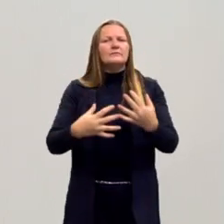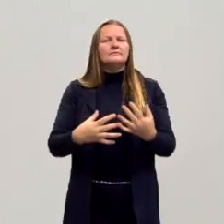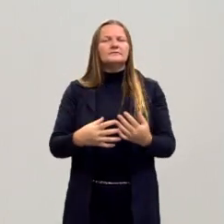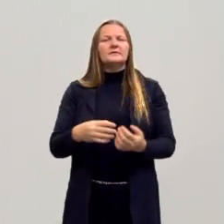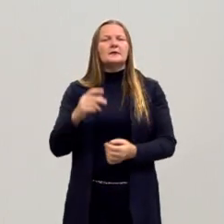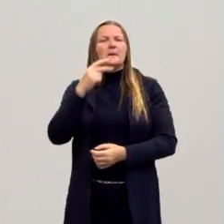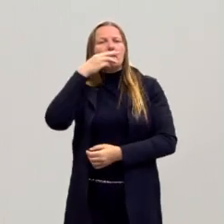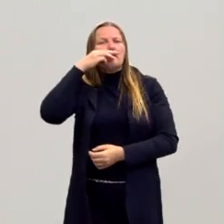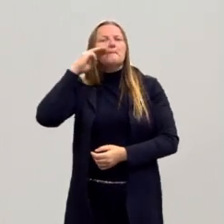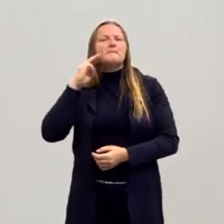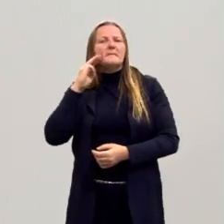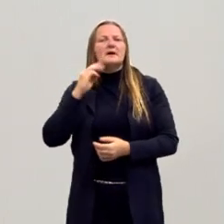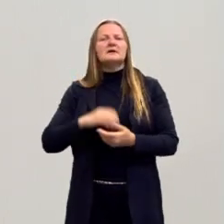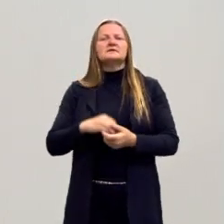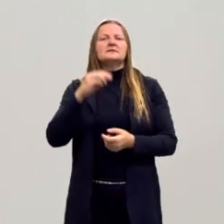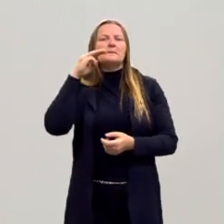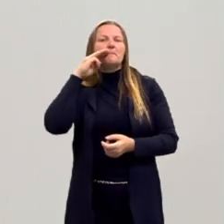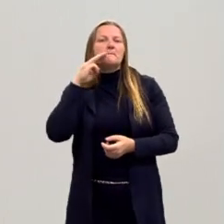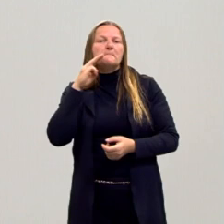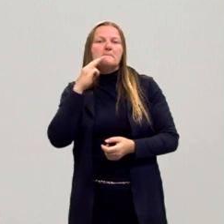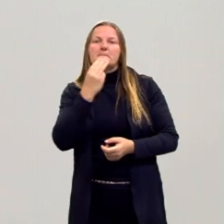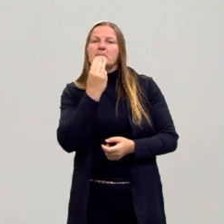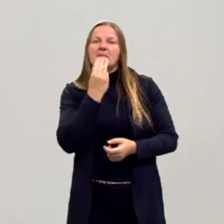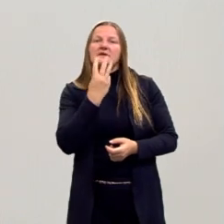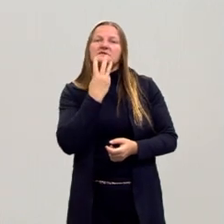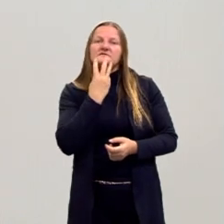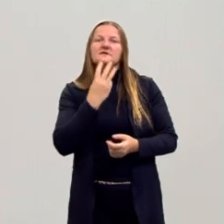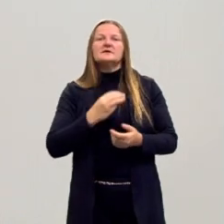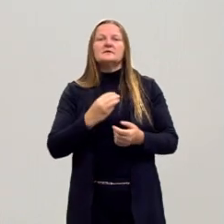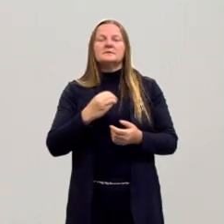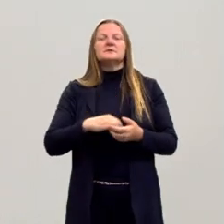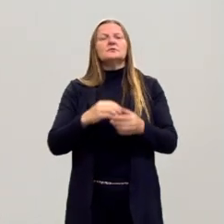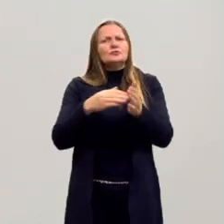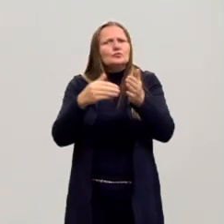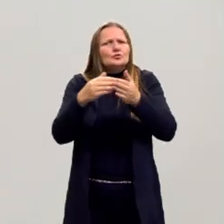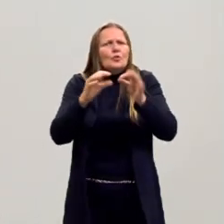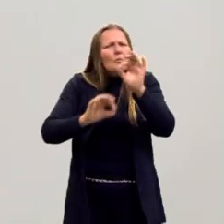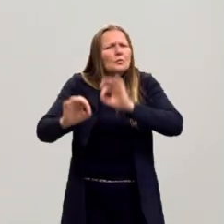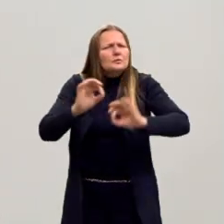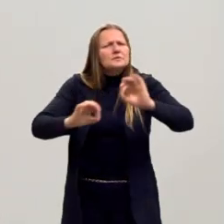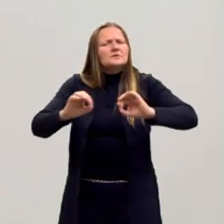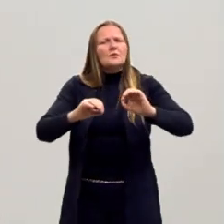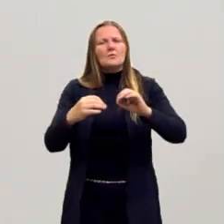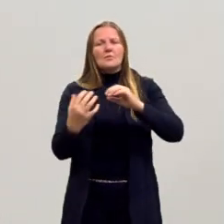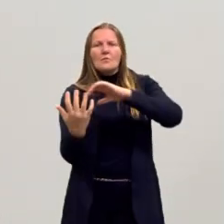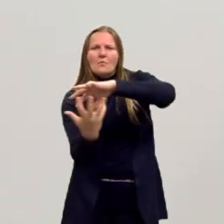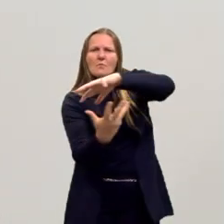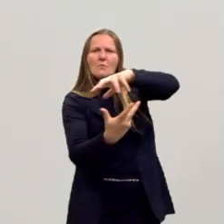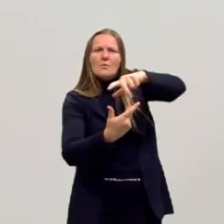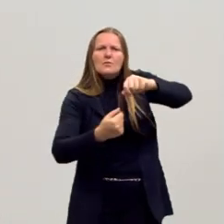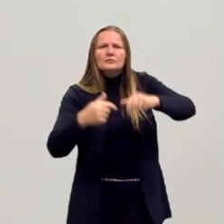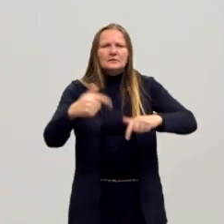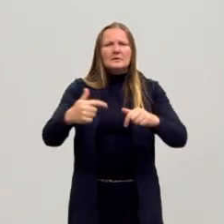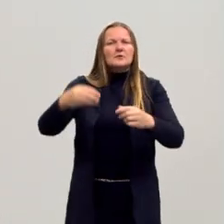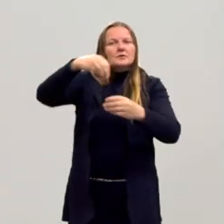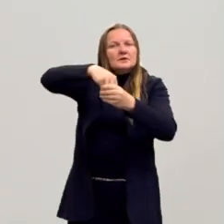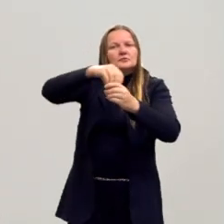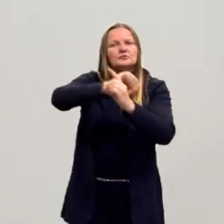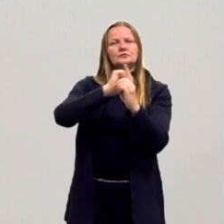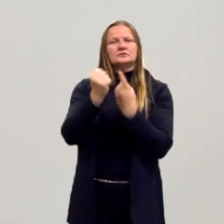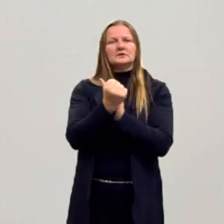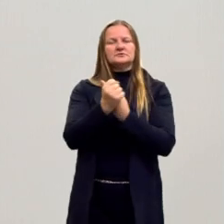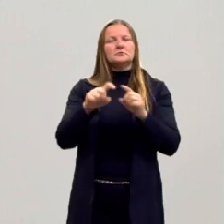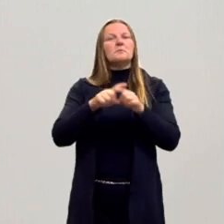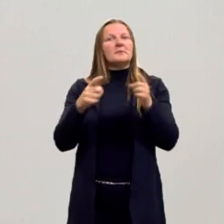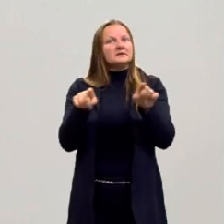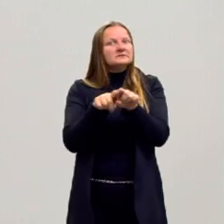Karl Marx, de Max Weber, como se organiza a produção, como se organiza esse mundo do trabalho na nossa sociedade. Mas